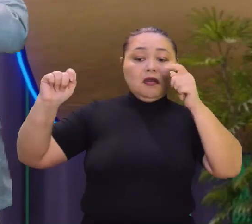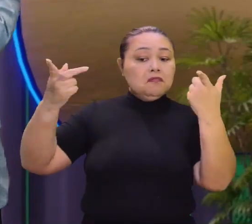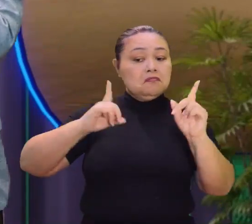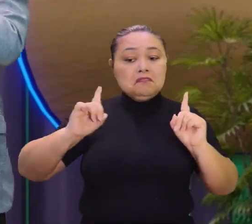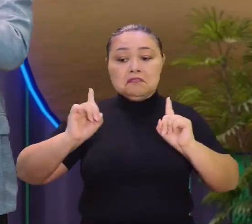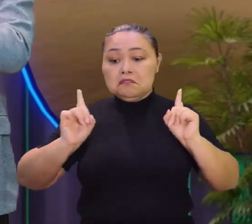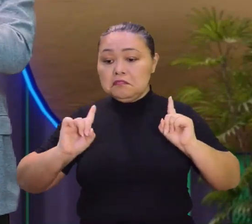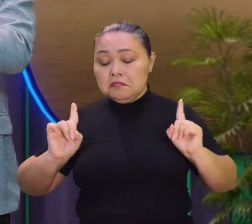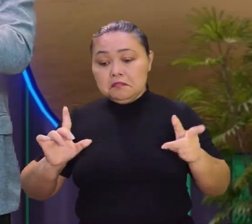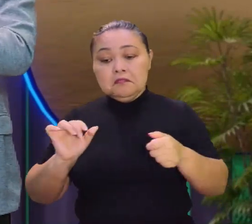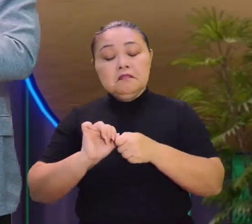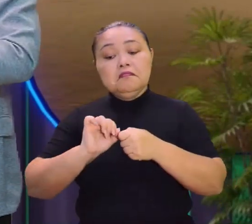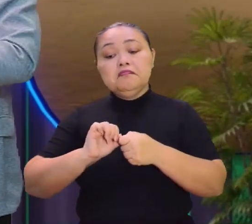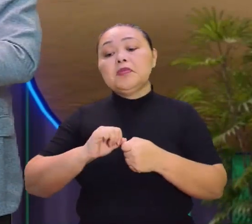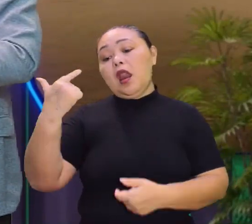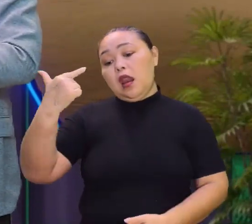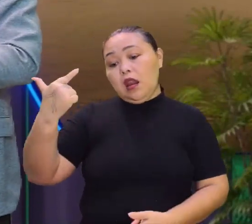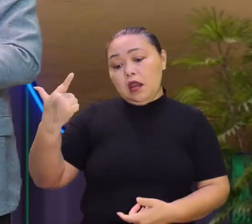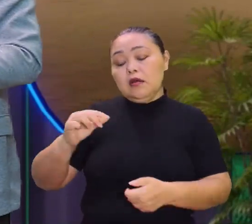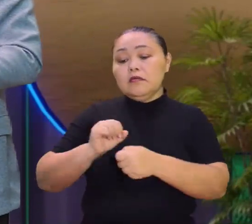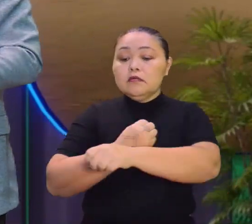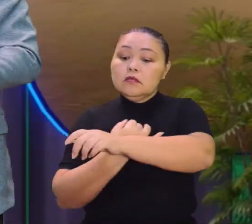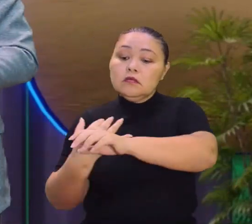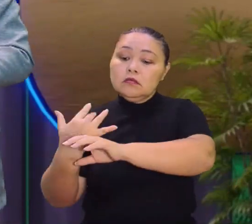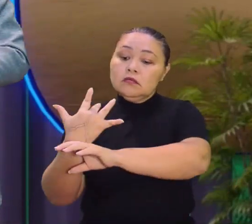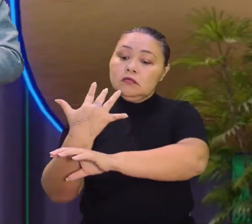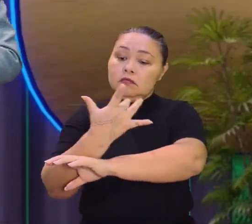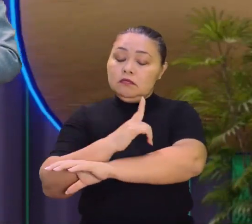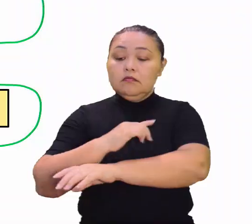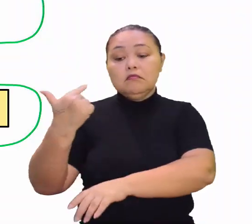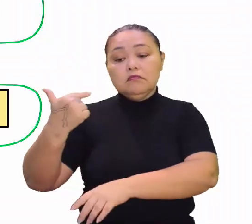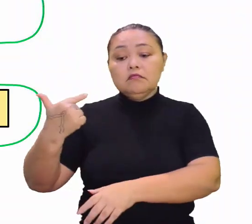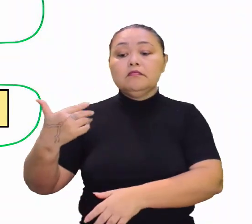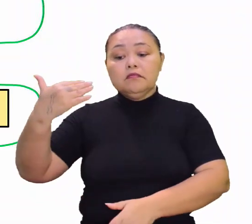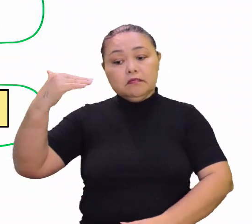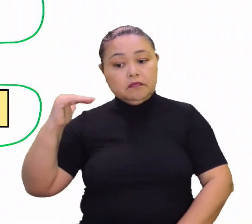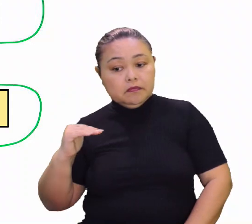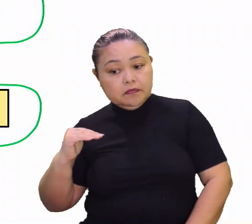o meio ambiente lá está em segundo plano. Segundo plano. Falou tudo. Vamos lá.